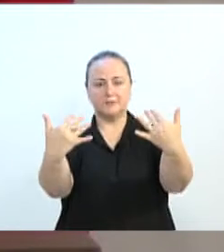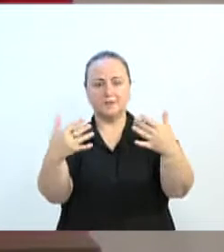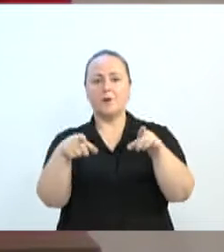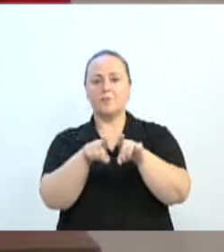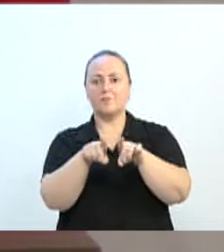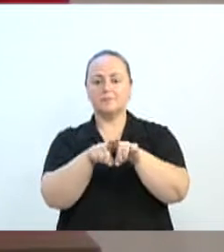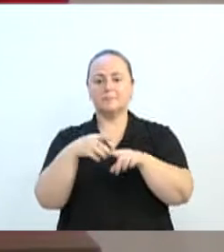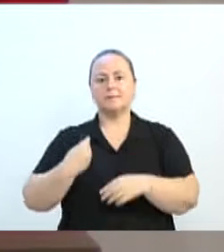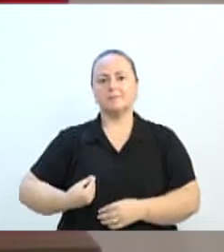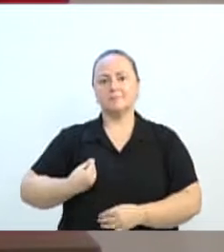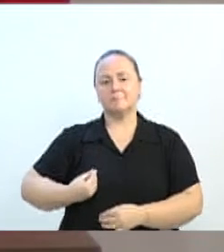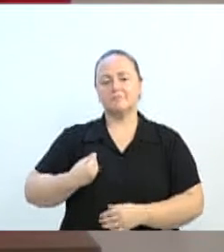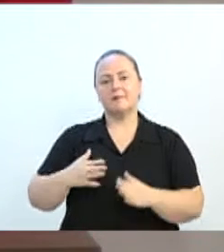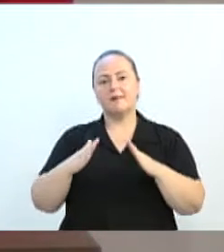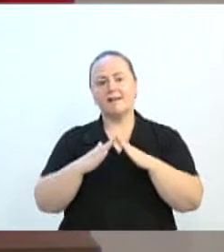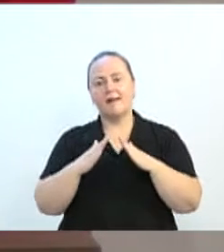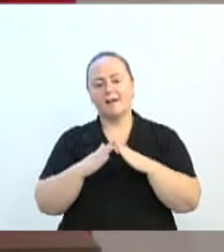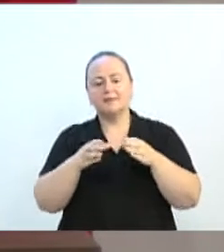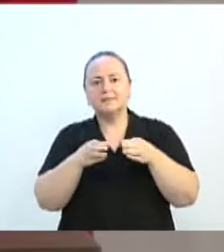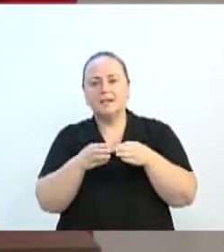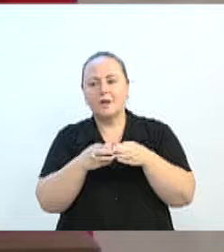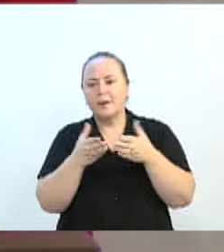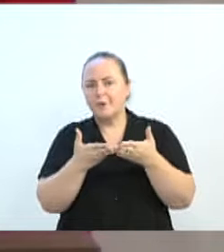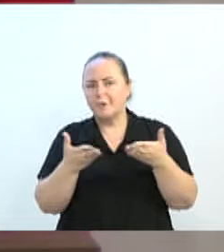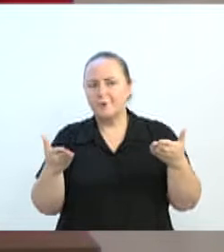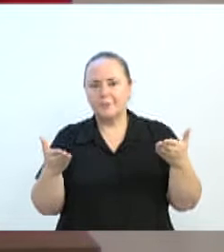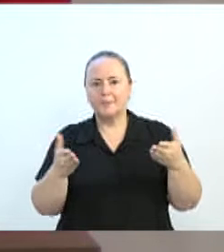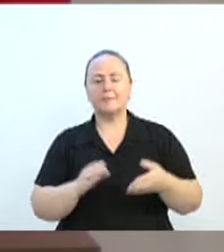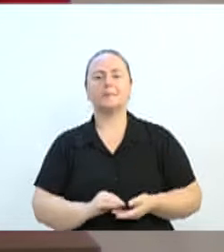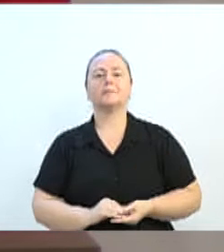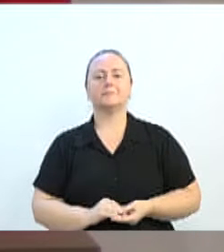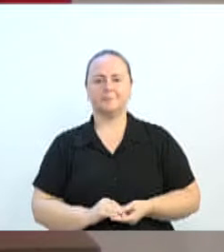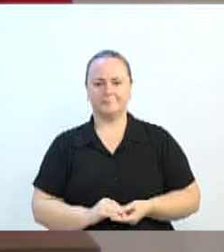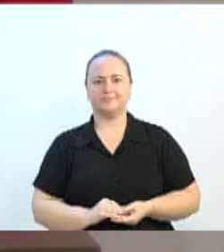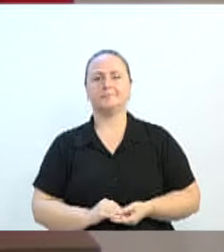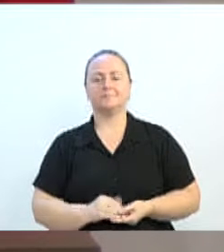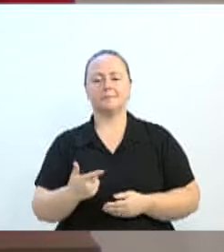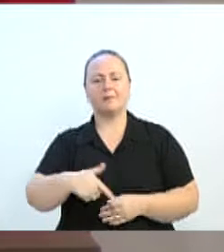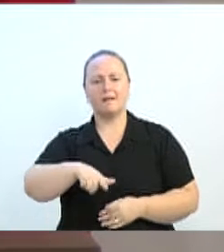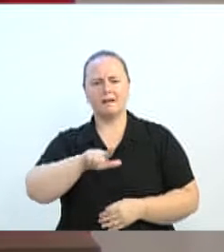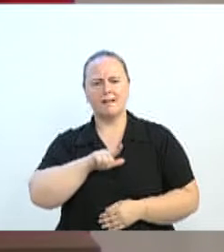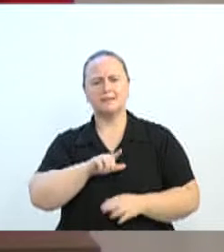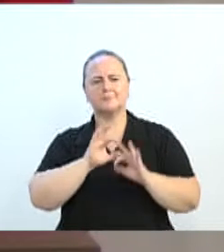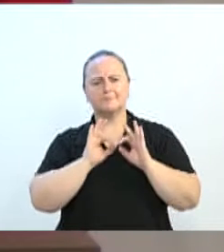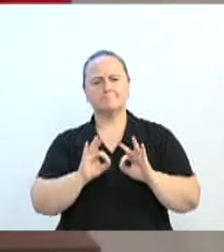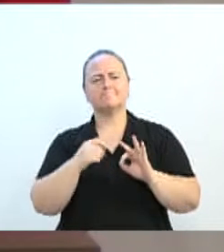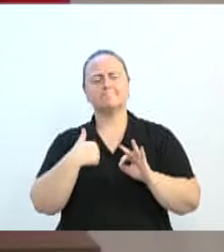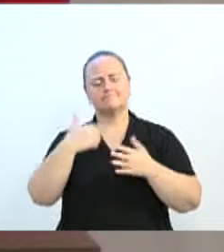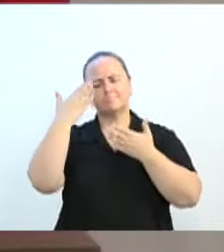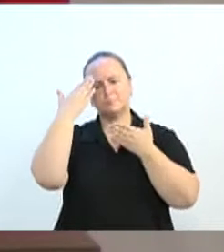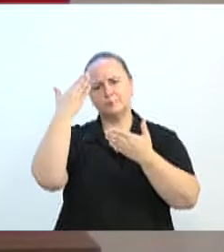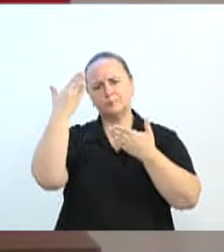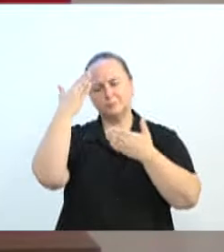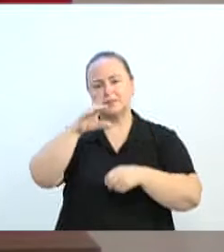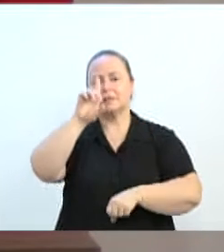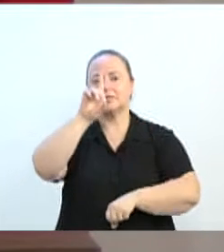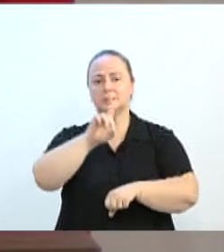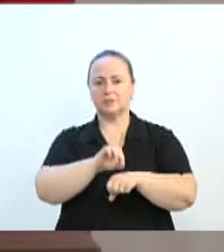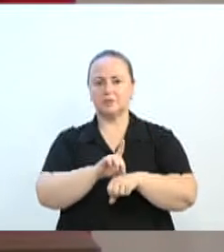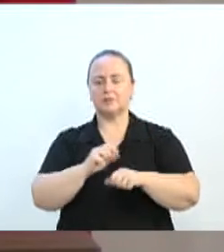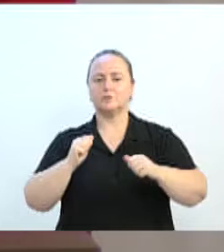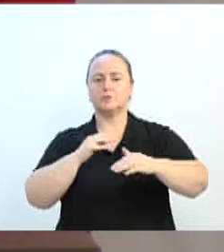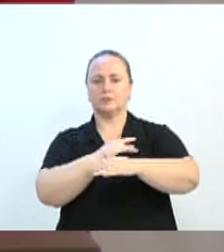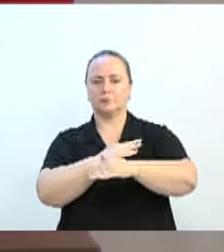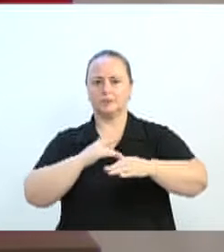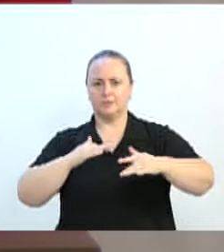residências, toda a equipe técnica. Antes de iniciar meu discurso, quero agradecer a presença aqui do diretor de trânsito da cidade de Blumenau, senhor